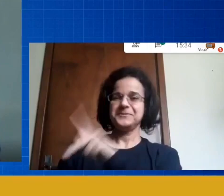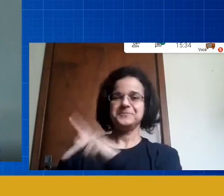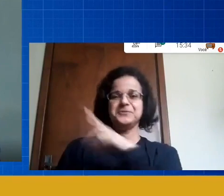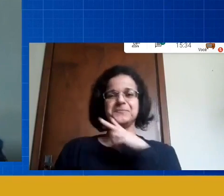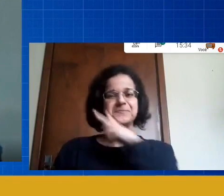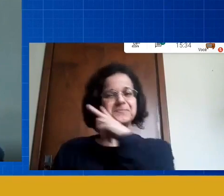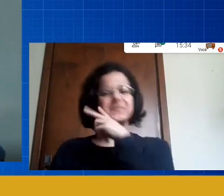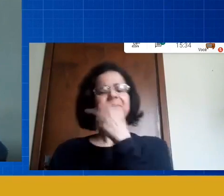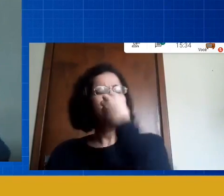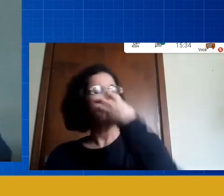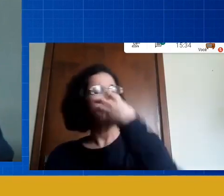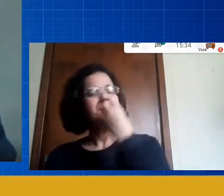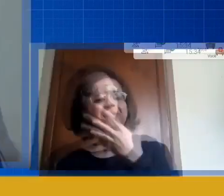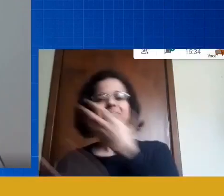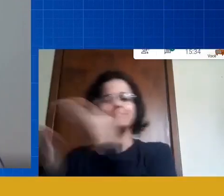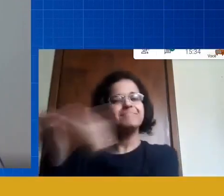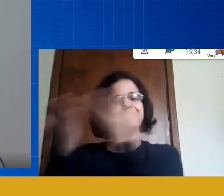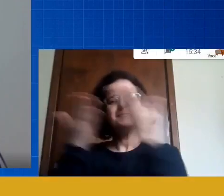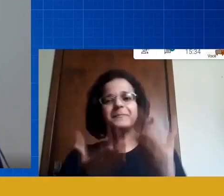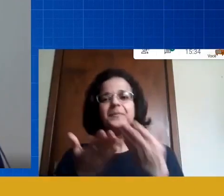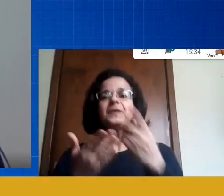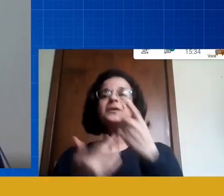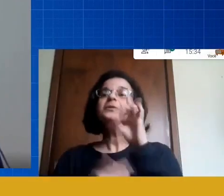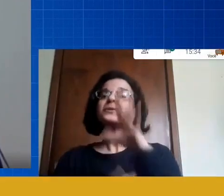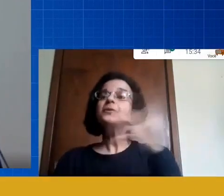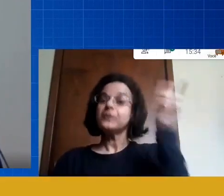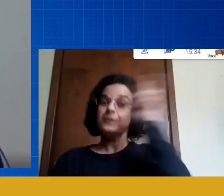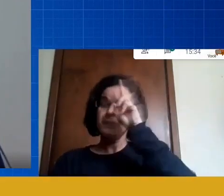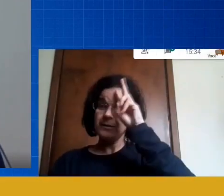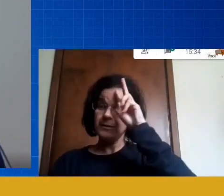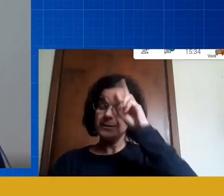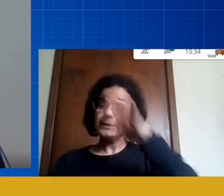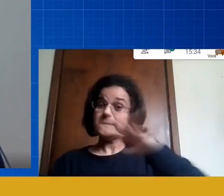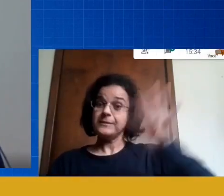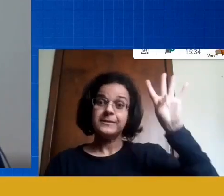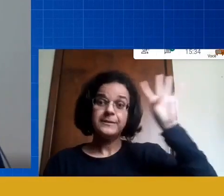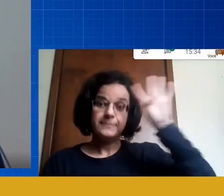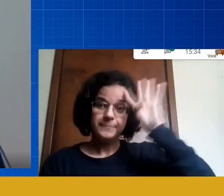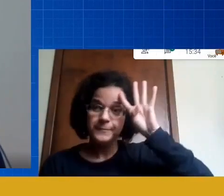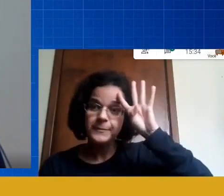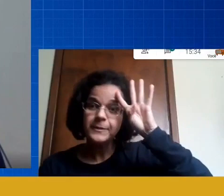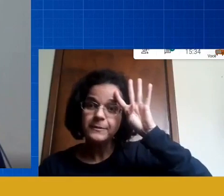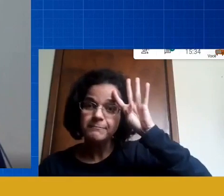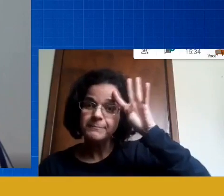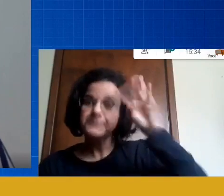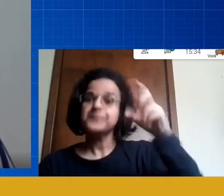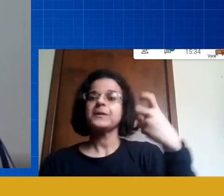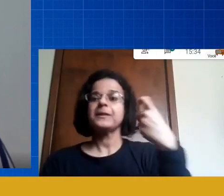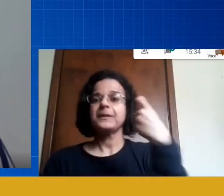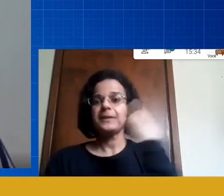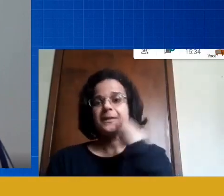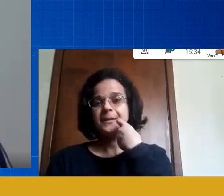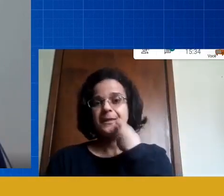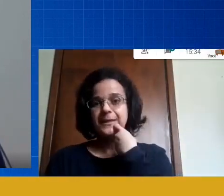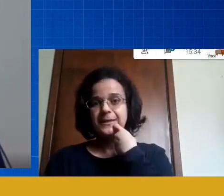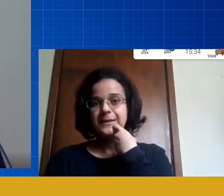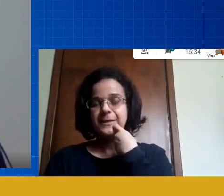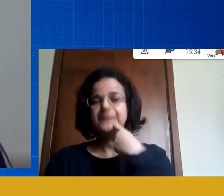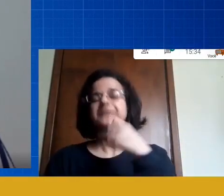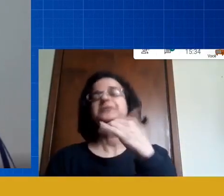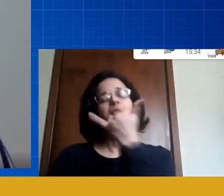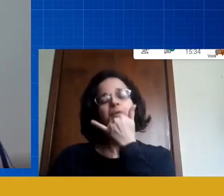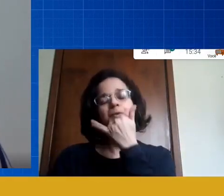satisfação mesmo e só retomando né que nas quartas e nas sextas-feiras as 16 e nas quartas e nos